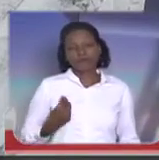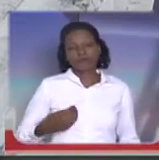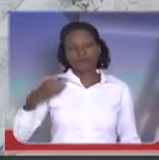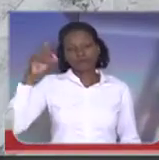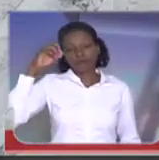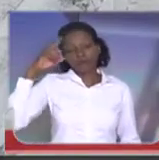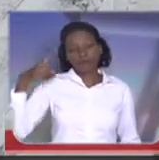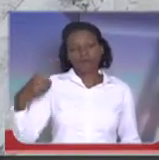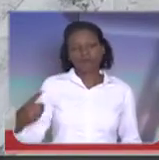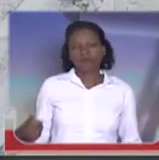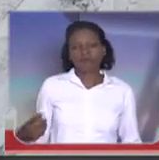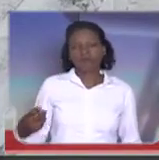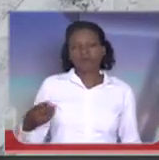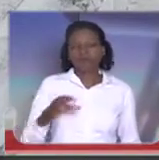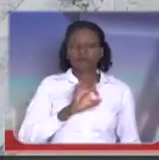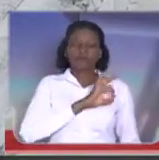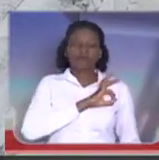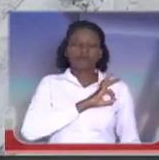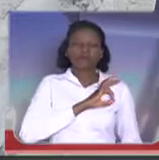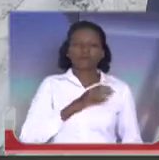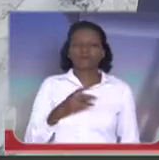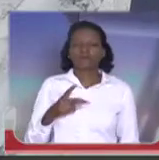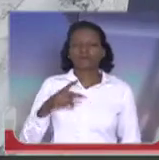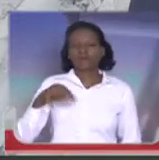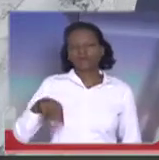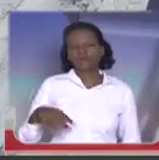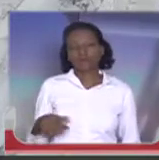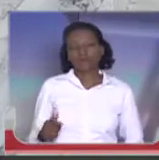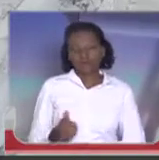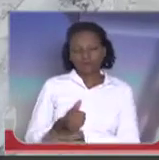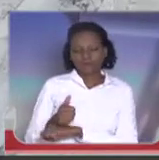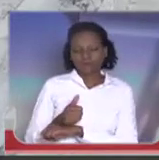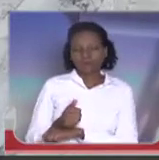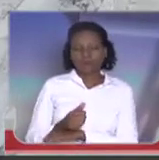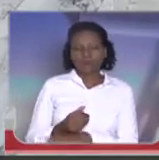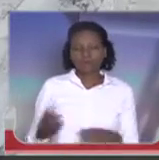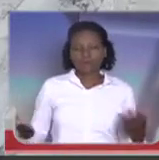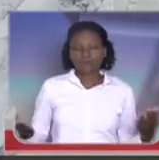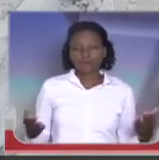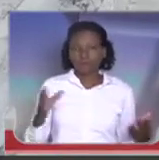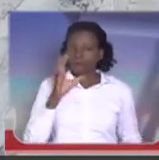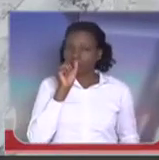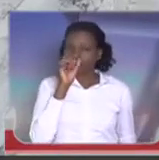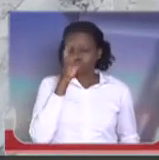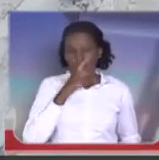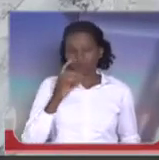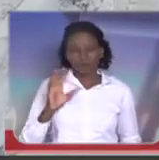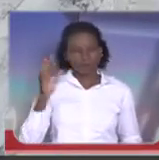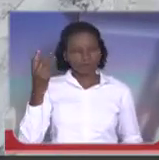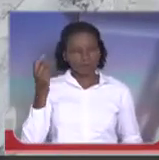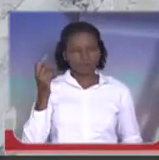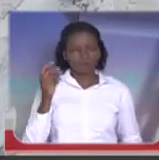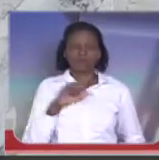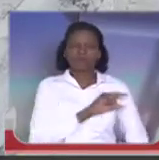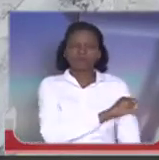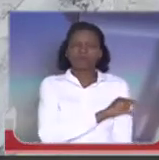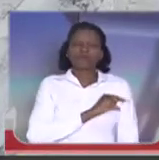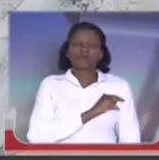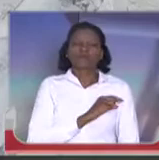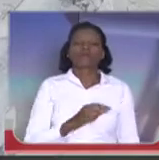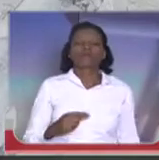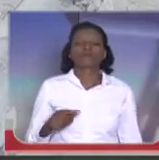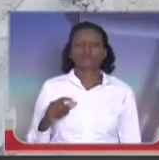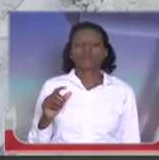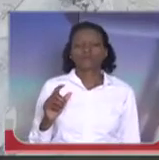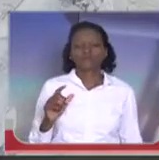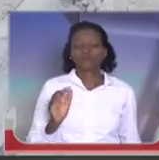a dia, de nós, policiais militares. Eu quero citar uma ocorrência aqui, que aconteceu nesse final de semana, com um capitão que trabalha no